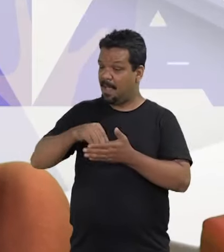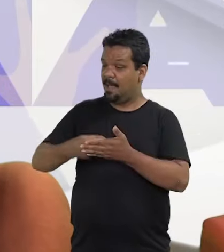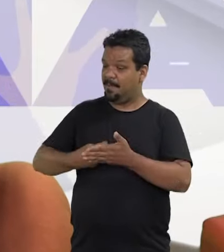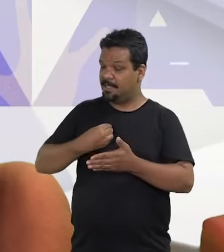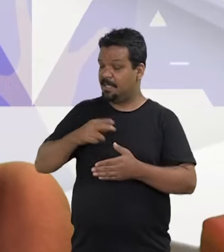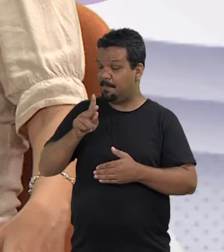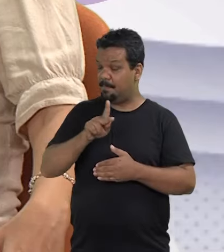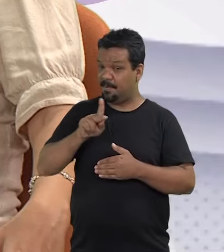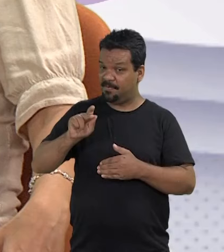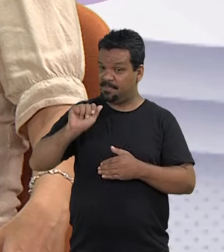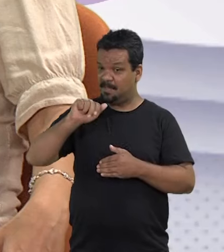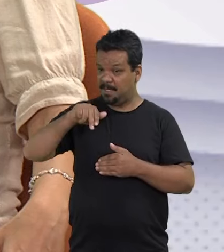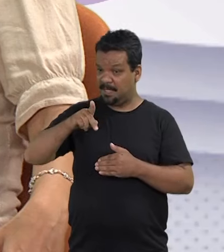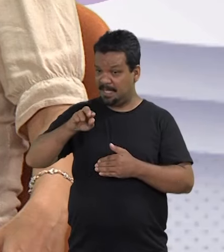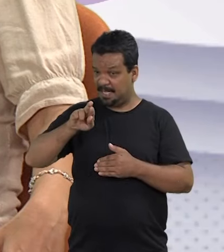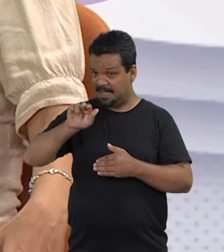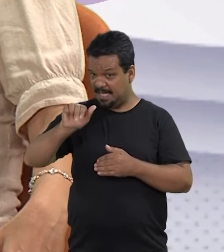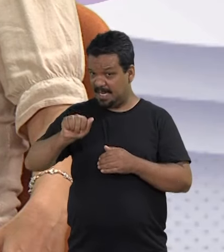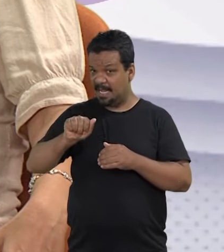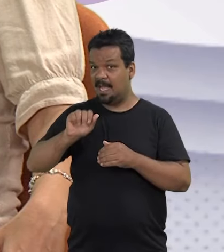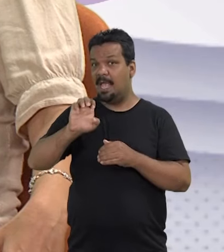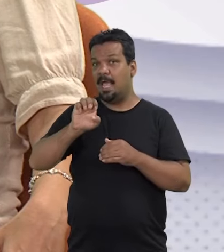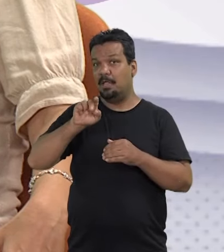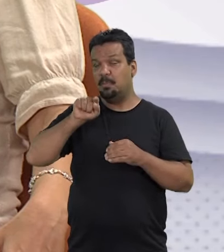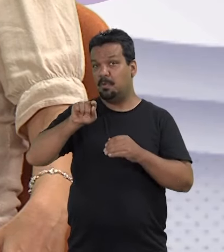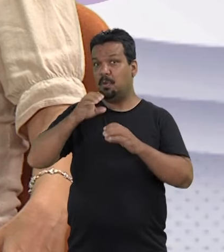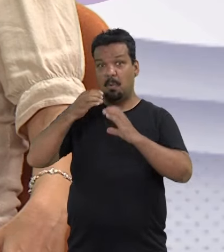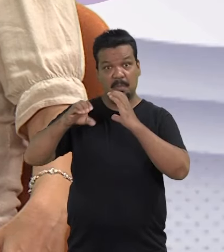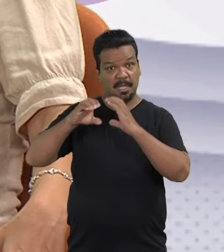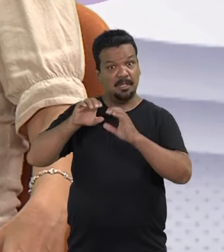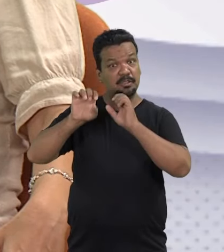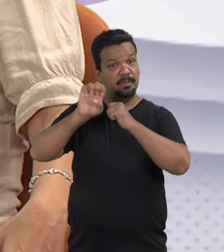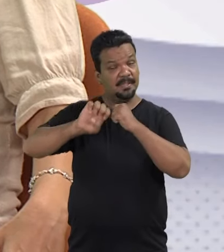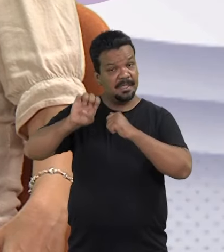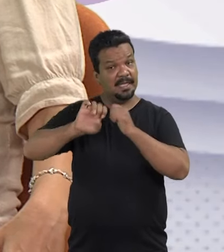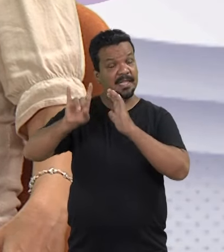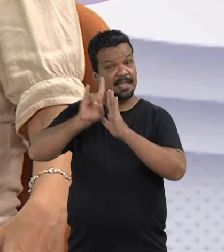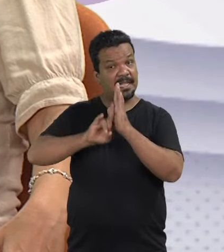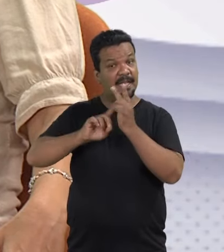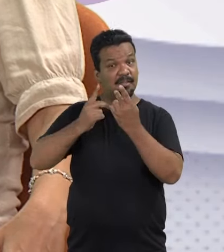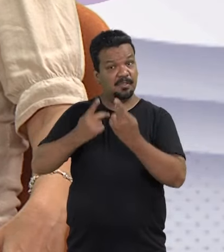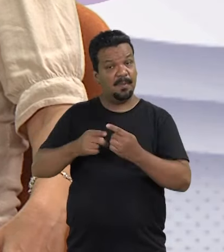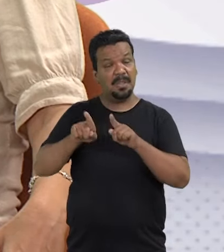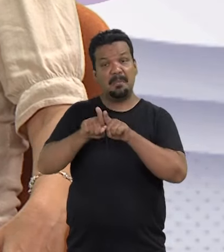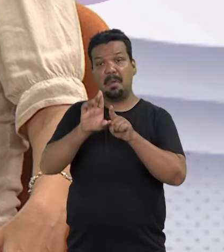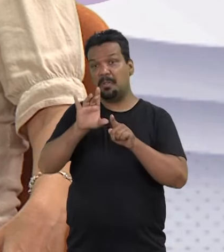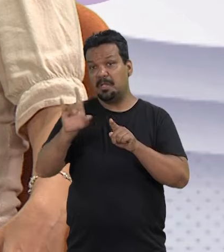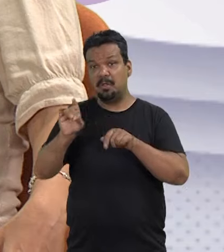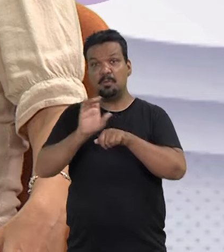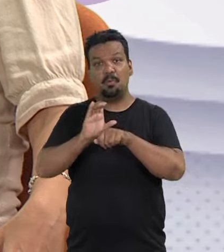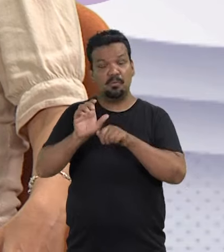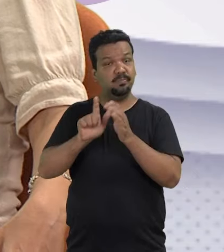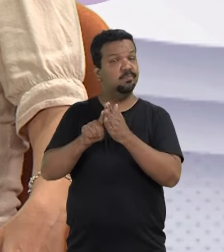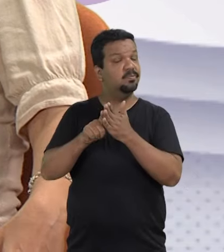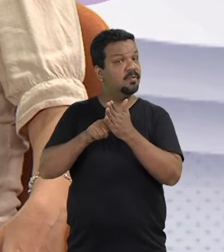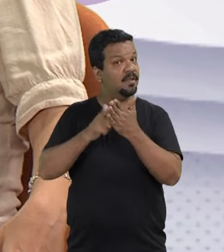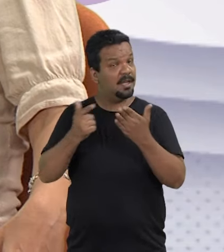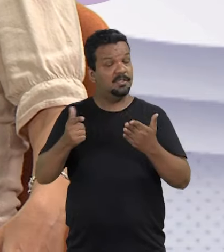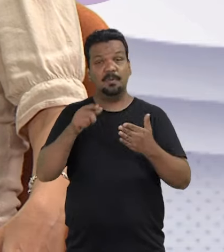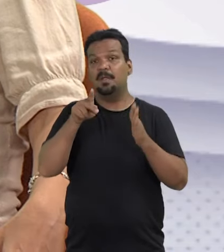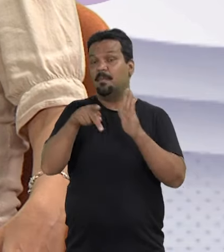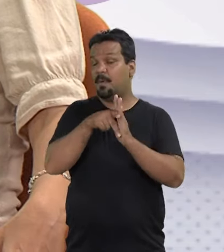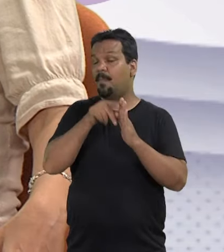contamos com a presença da professora Andréa Trigueiro, educomunicadora, especialista em direitos humanos e coordenadora do curso de